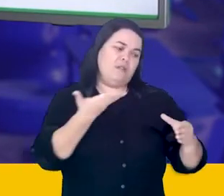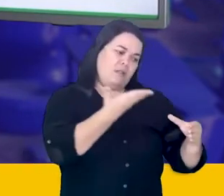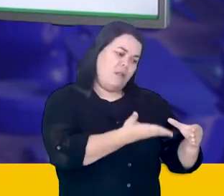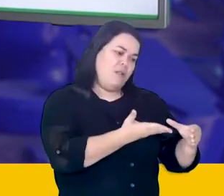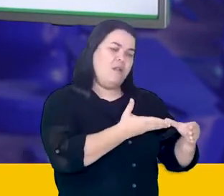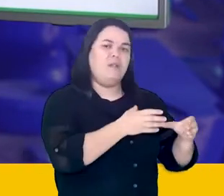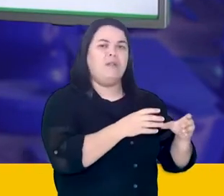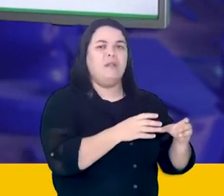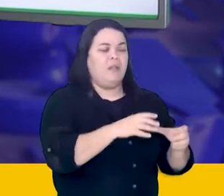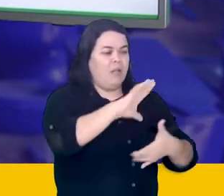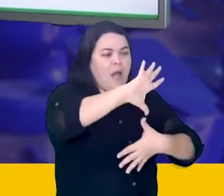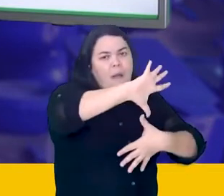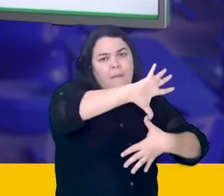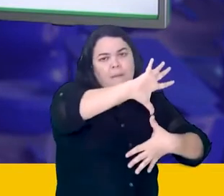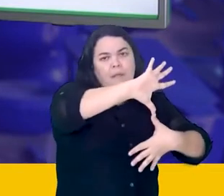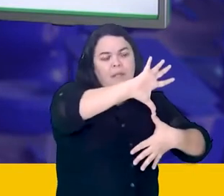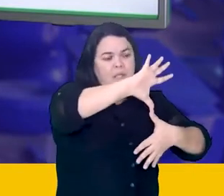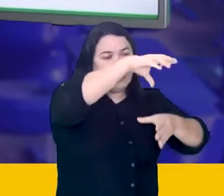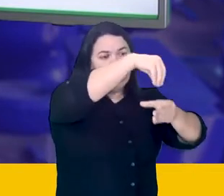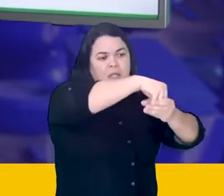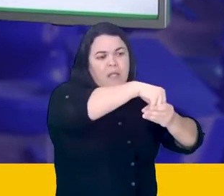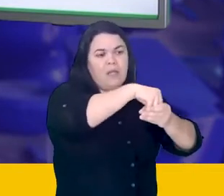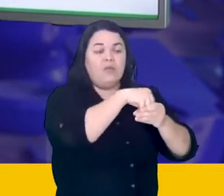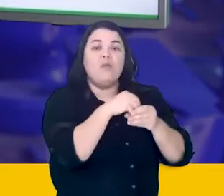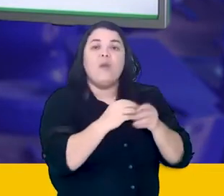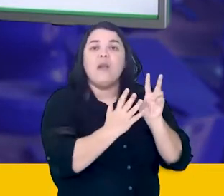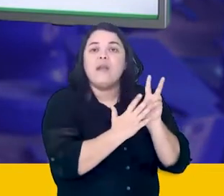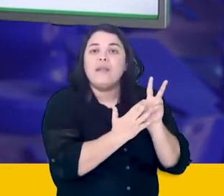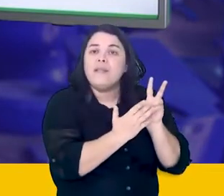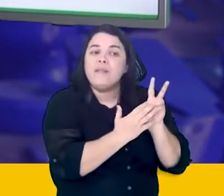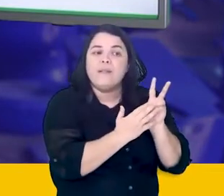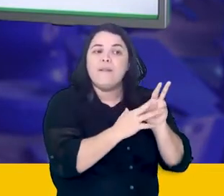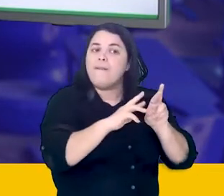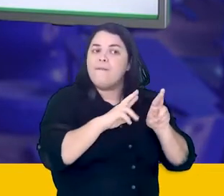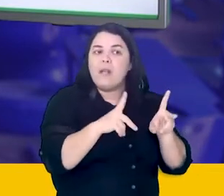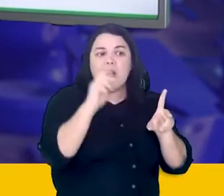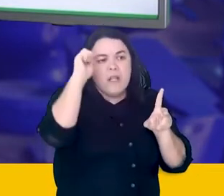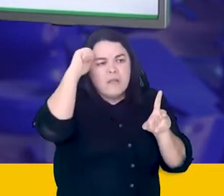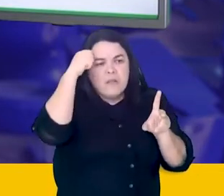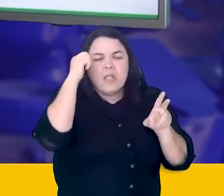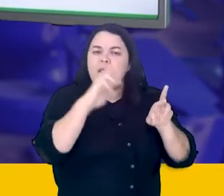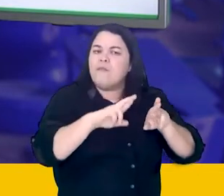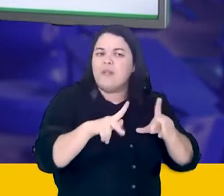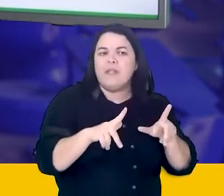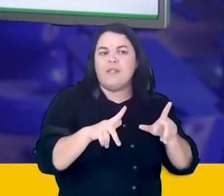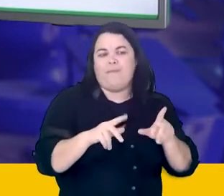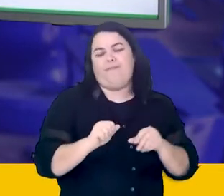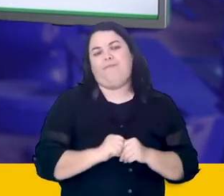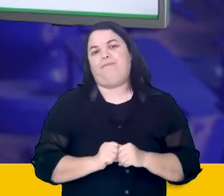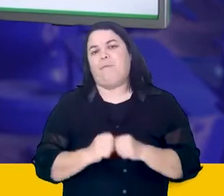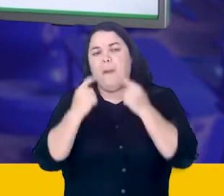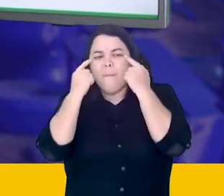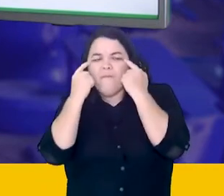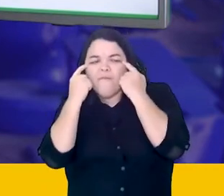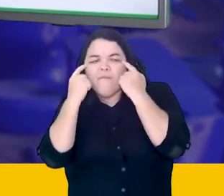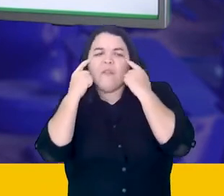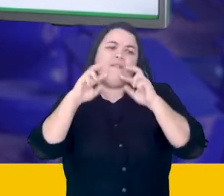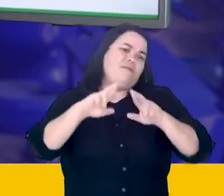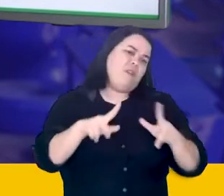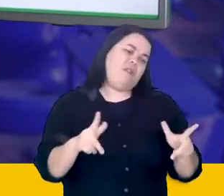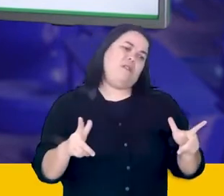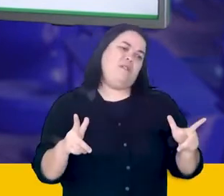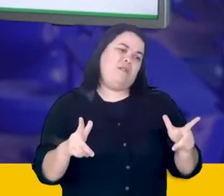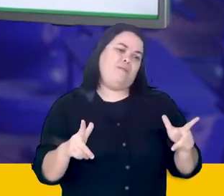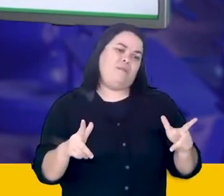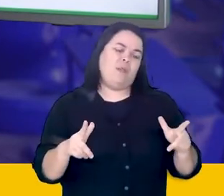indígena americana ou de tribos africanas ou até asiáticas. A mistura e o